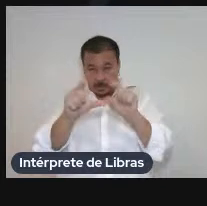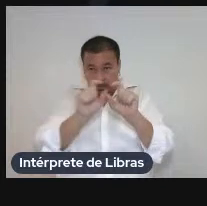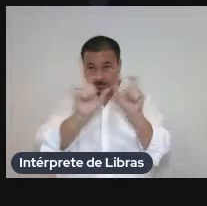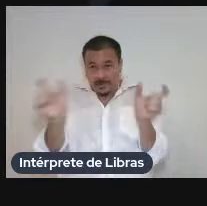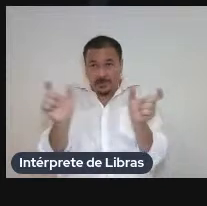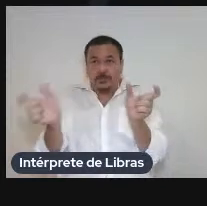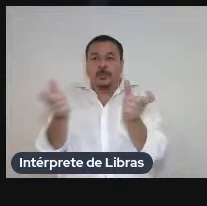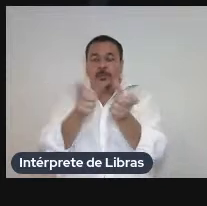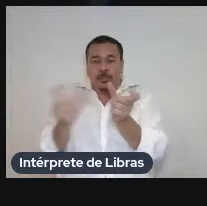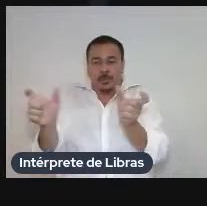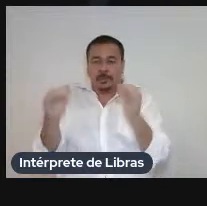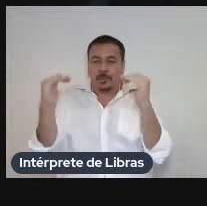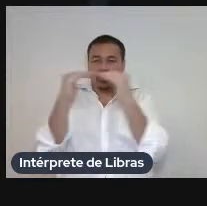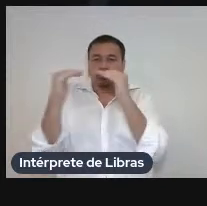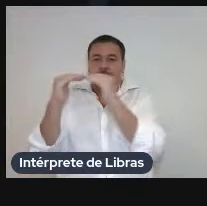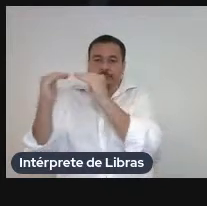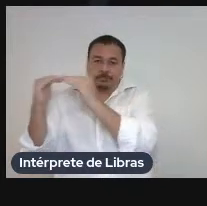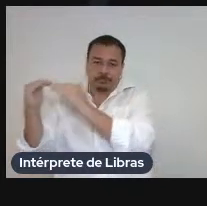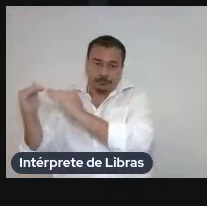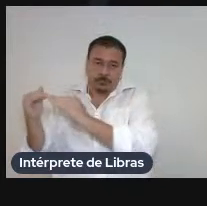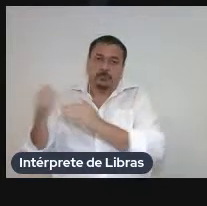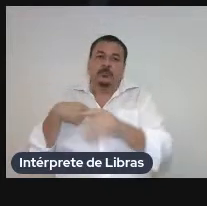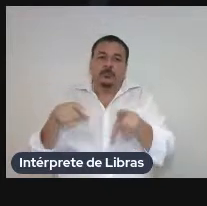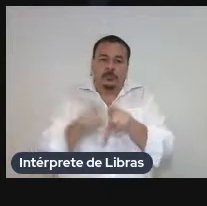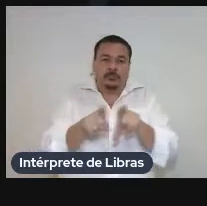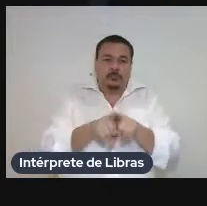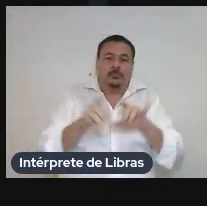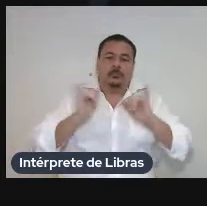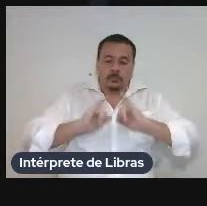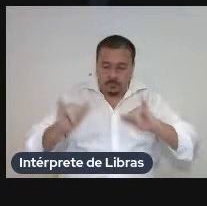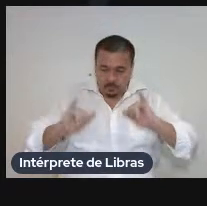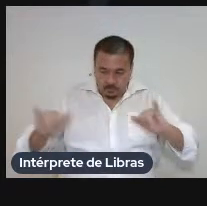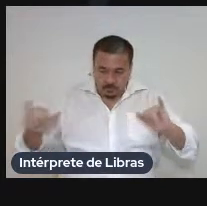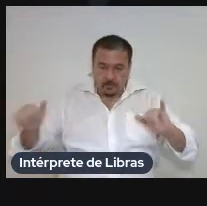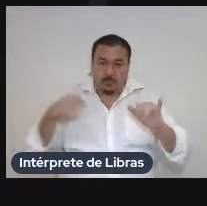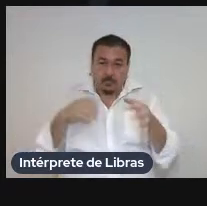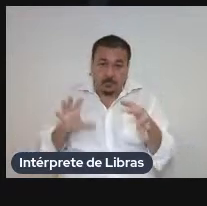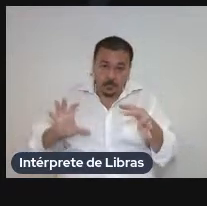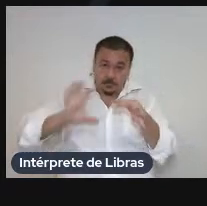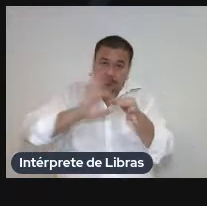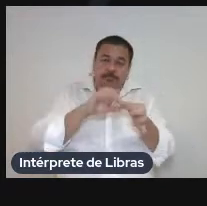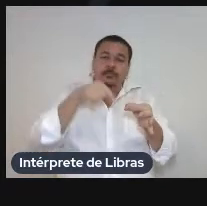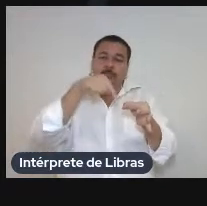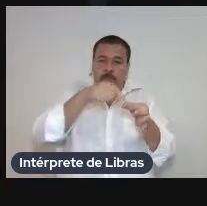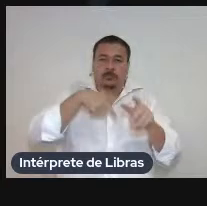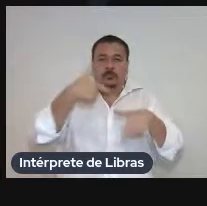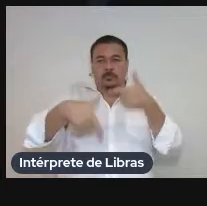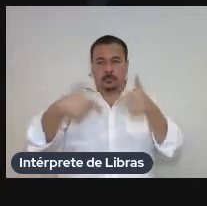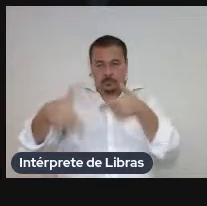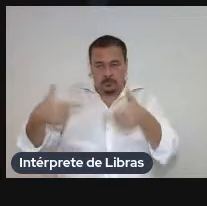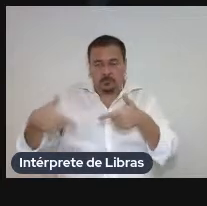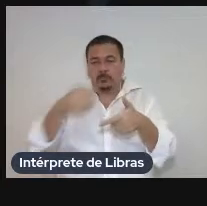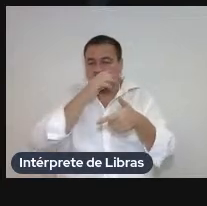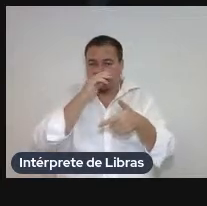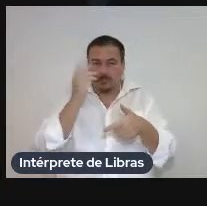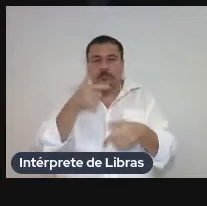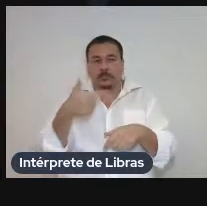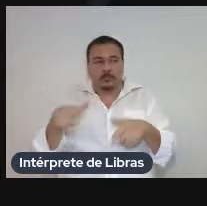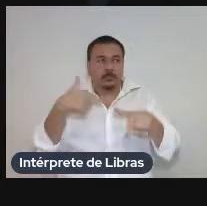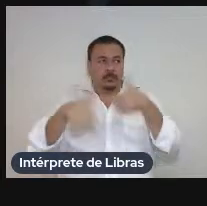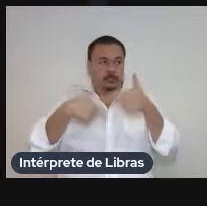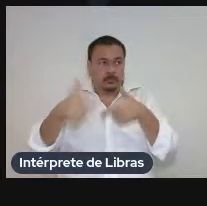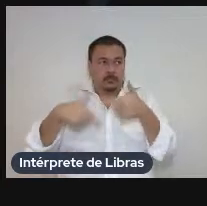foram as informações das entradas desse trabalho desse outro trabalho e